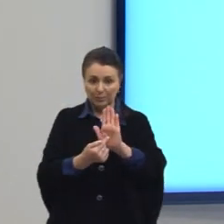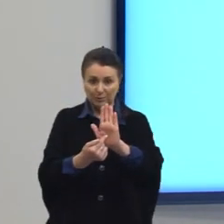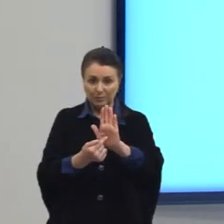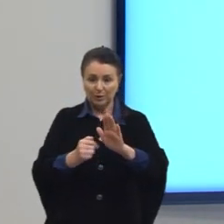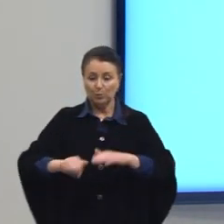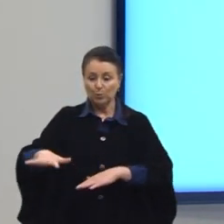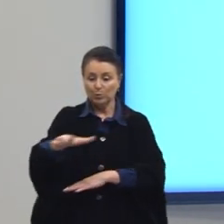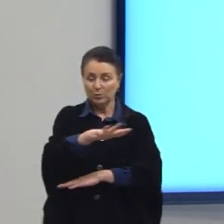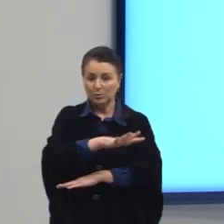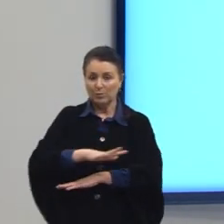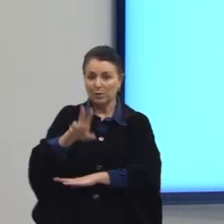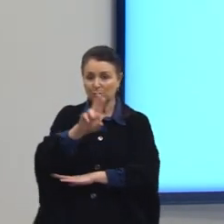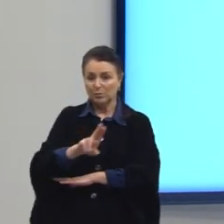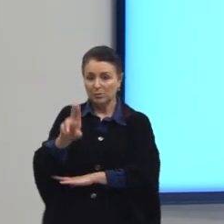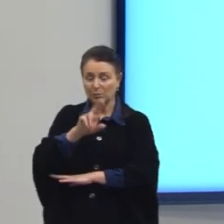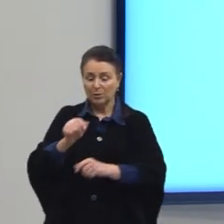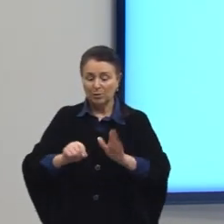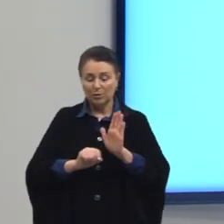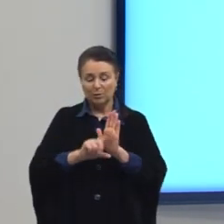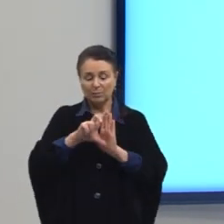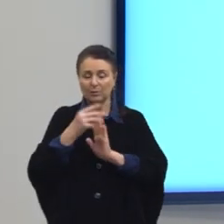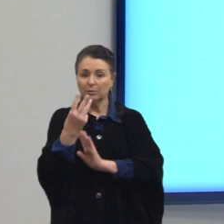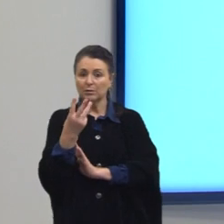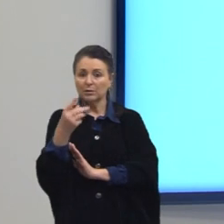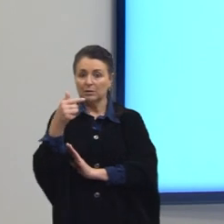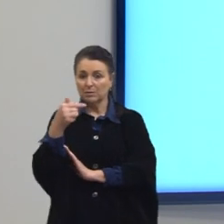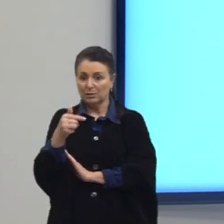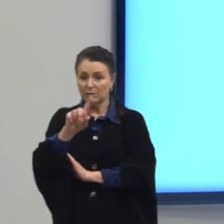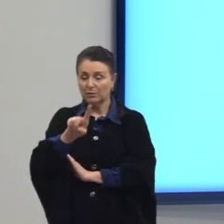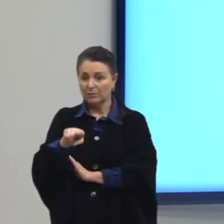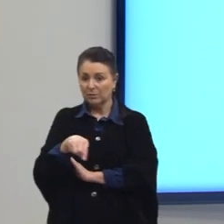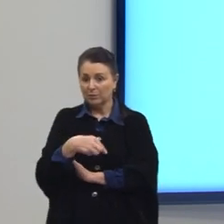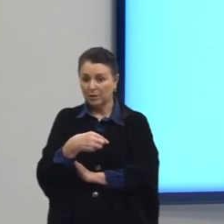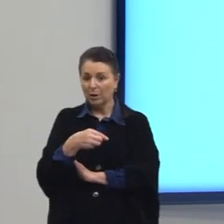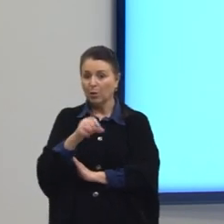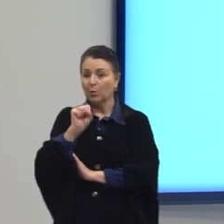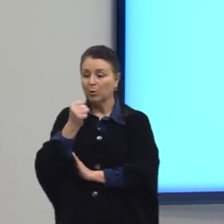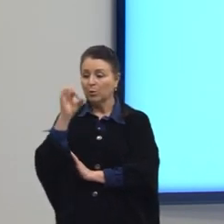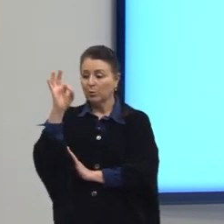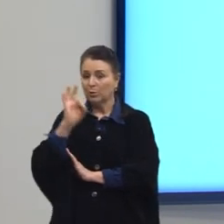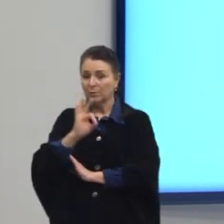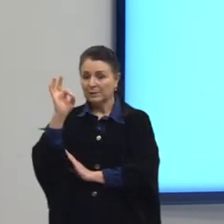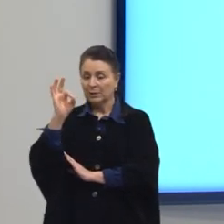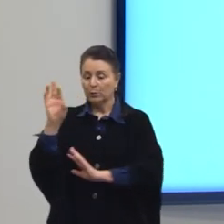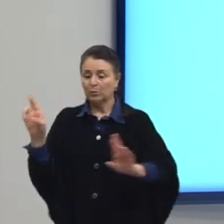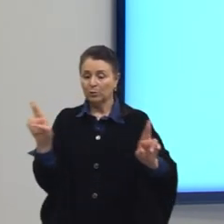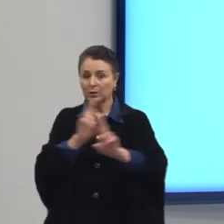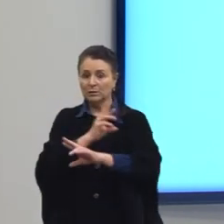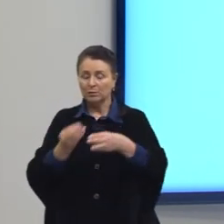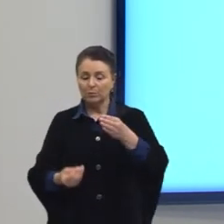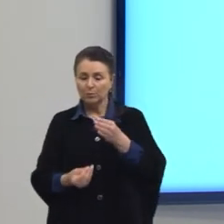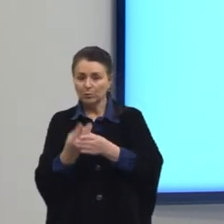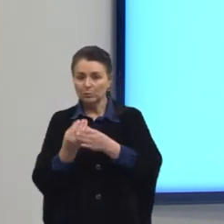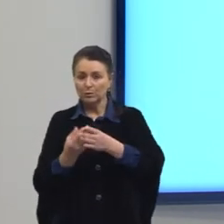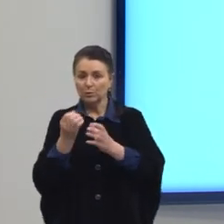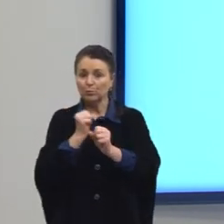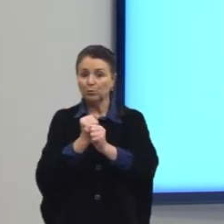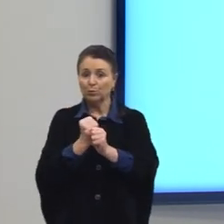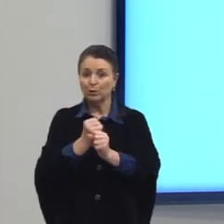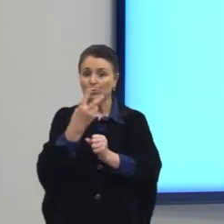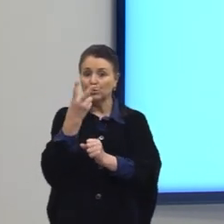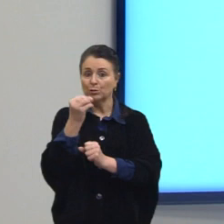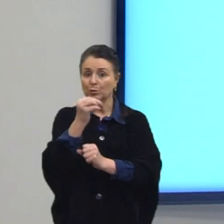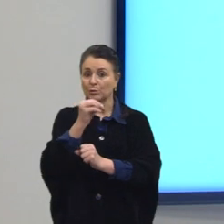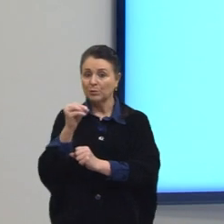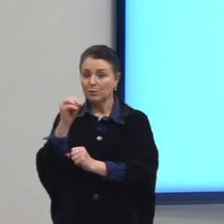Então, um aumento de 37,8% em relação à produção de 2009. Também